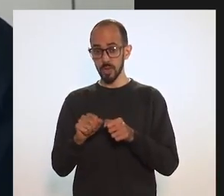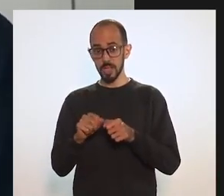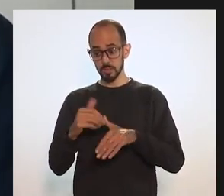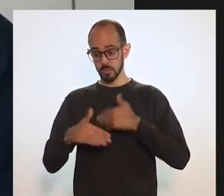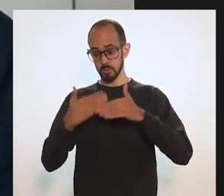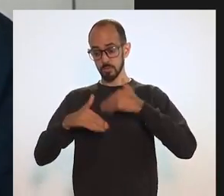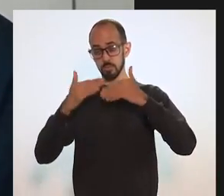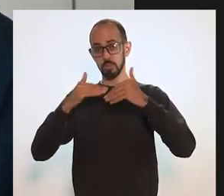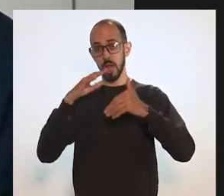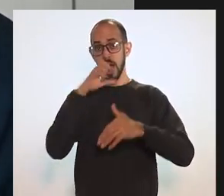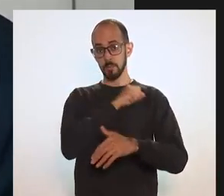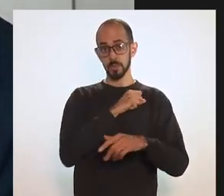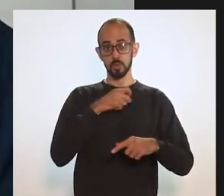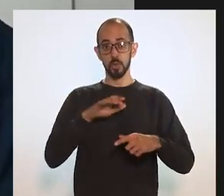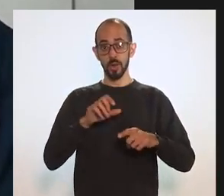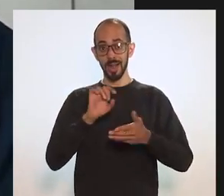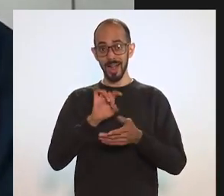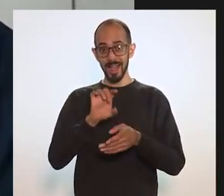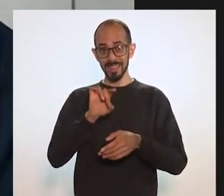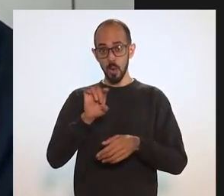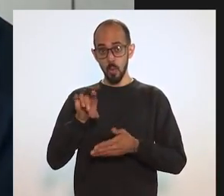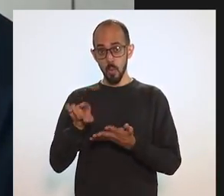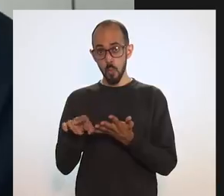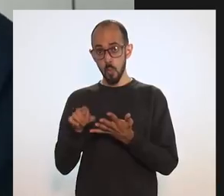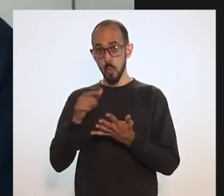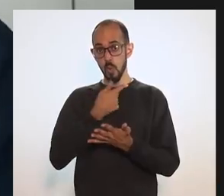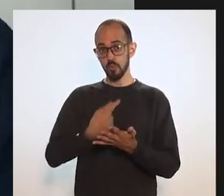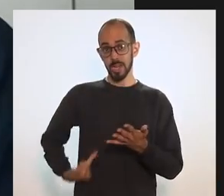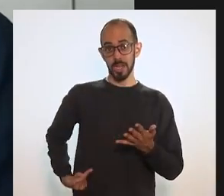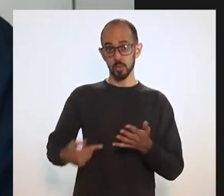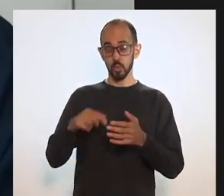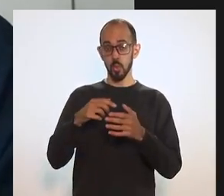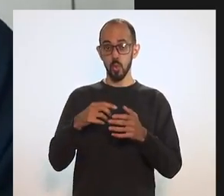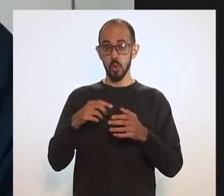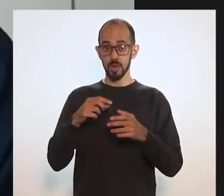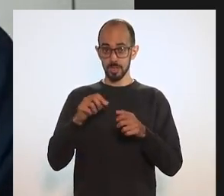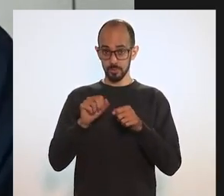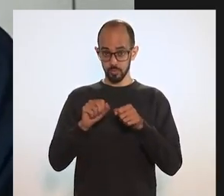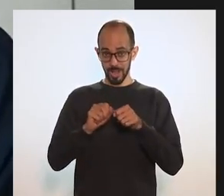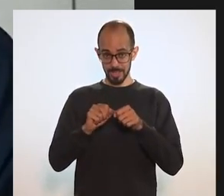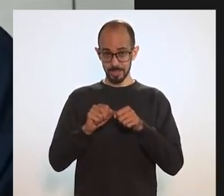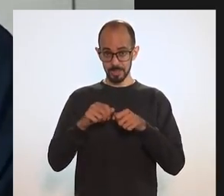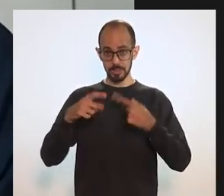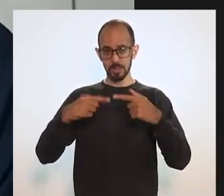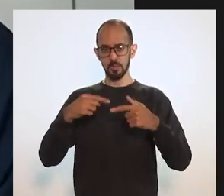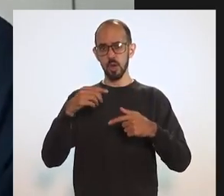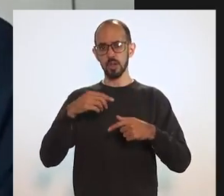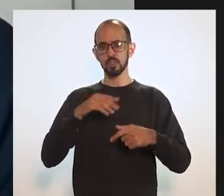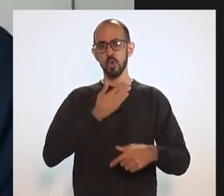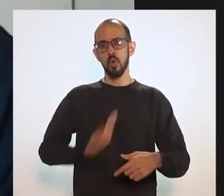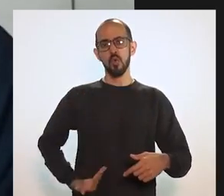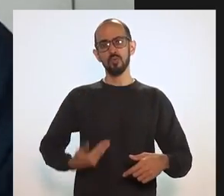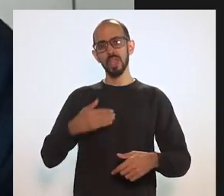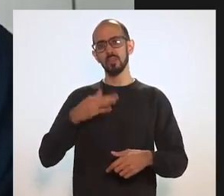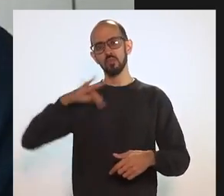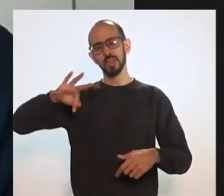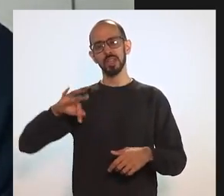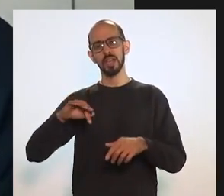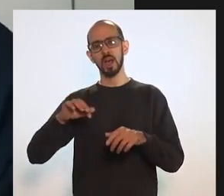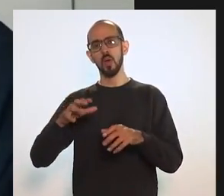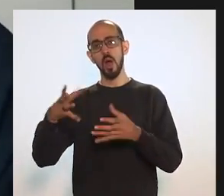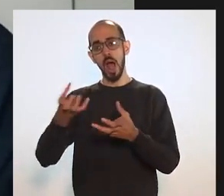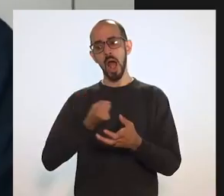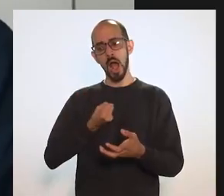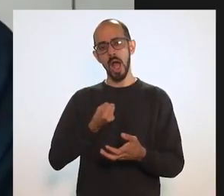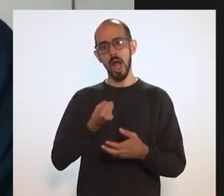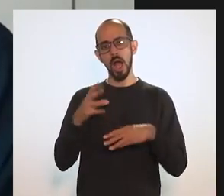Se cada passo que os governadores derem, o governo federal assimilar, menos mal. Não é o ideal, porque o